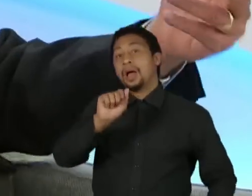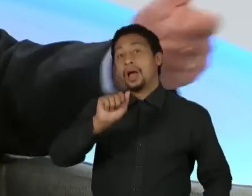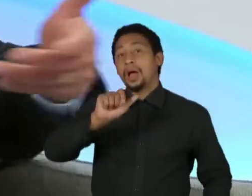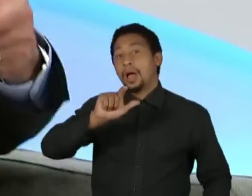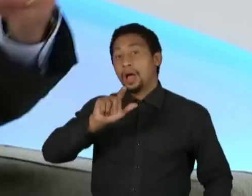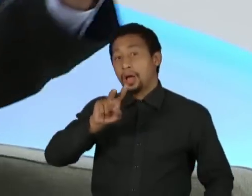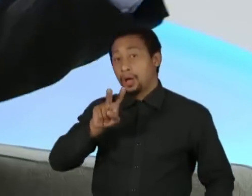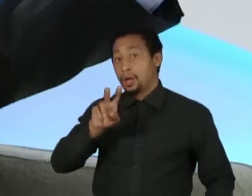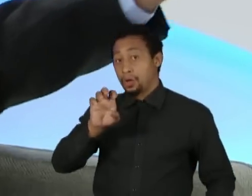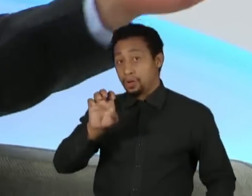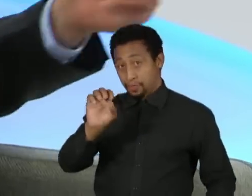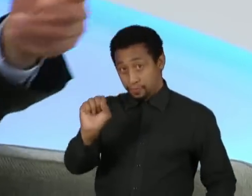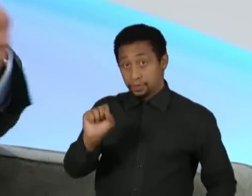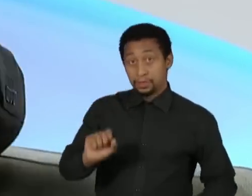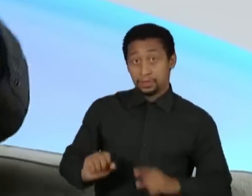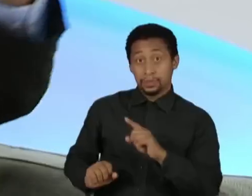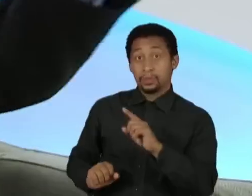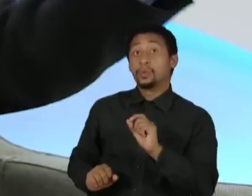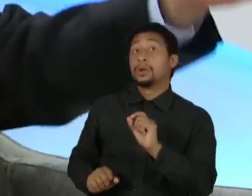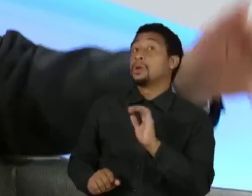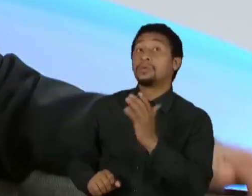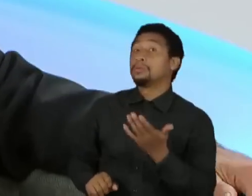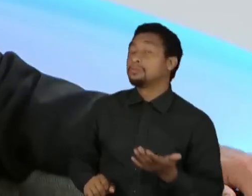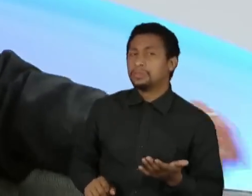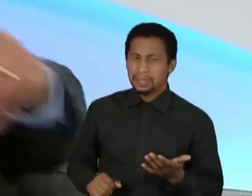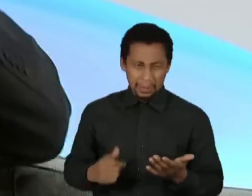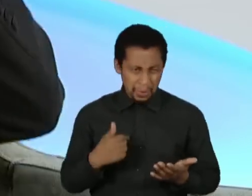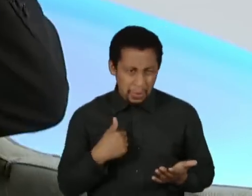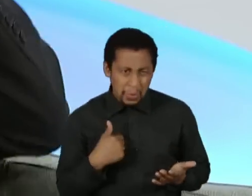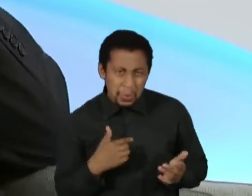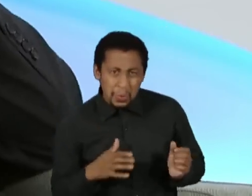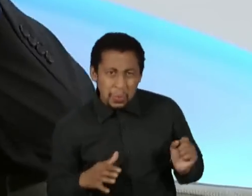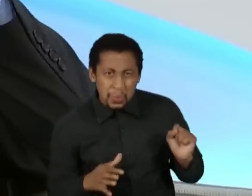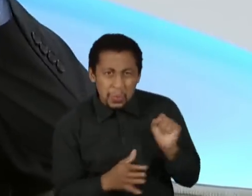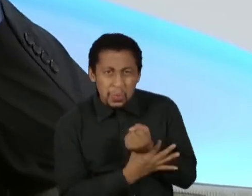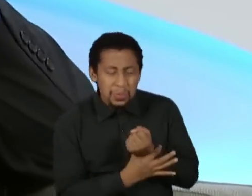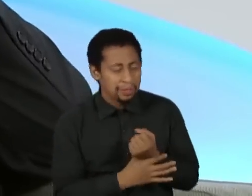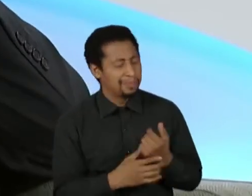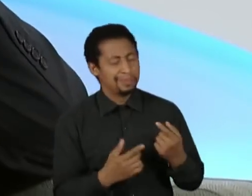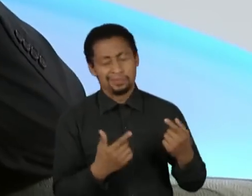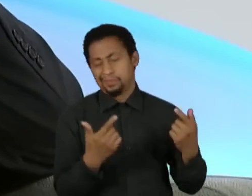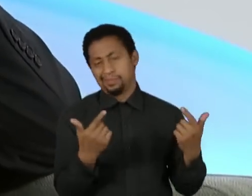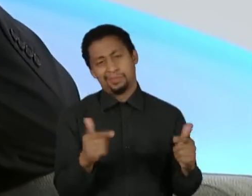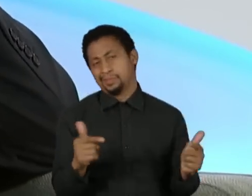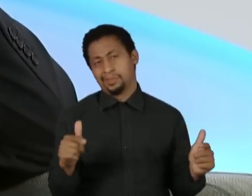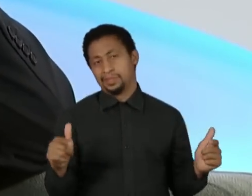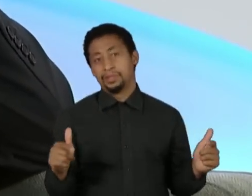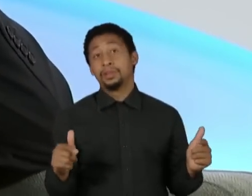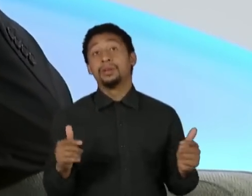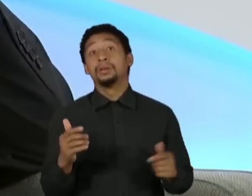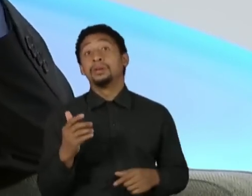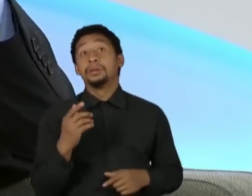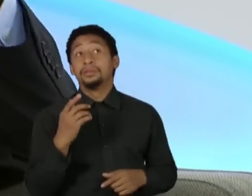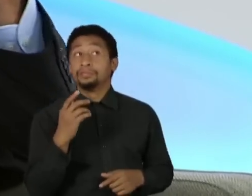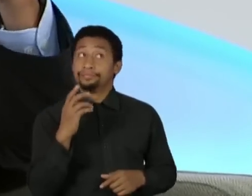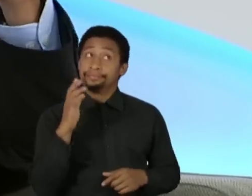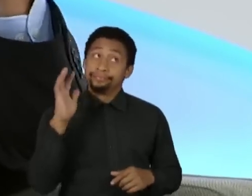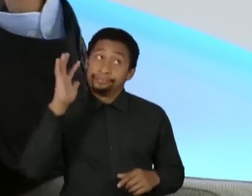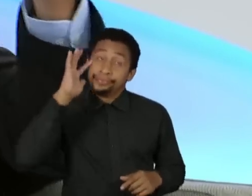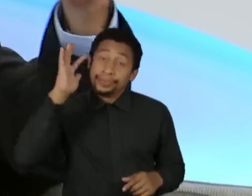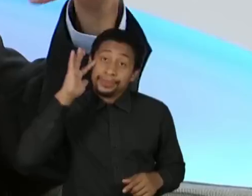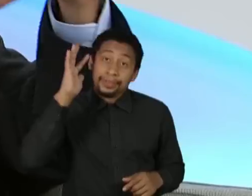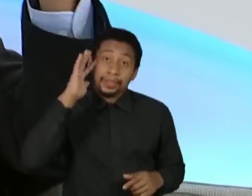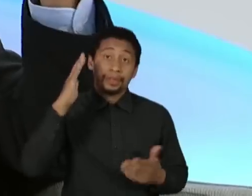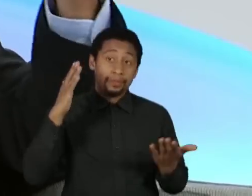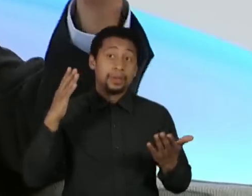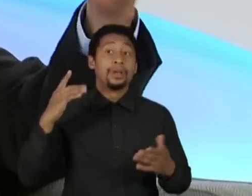Veja, portanto, dados que nós temos. Eu não tenho muita segurança. Eu, antes, achava fantasioso o fato dos